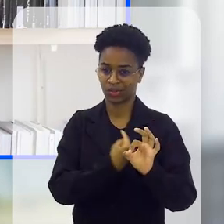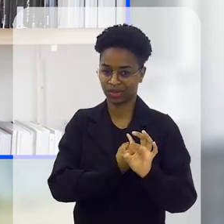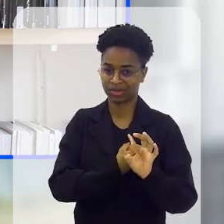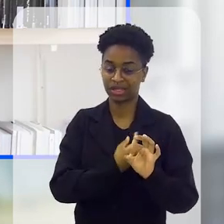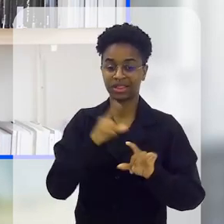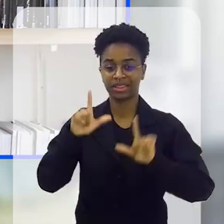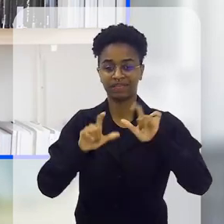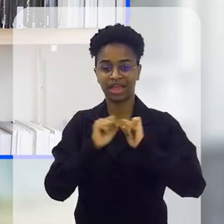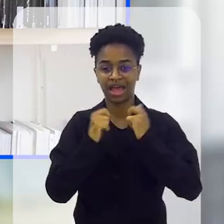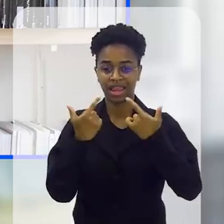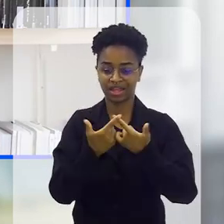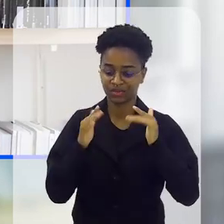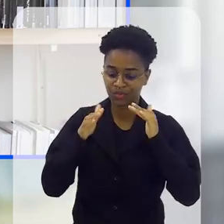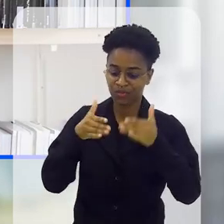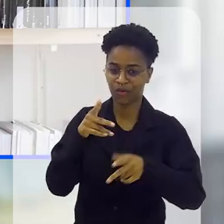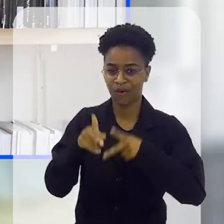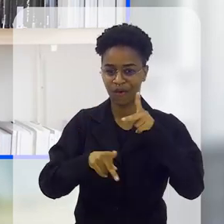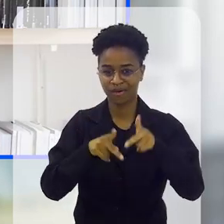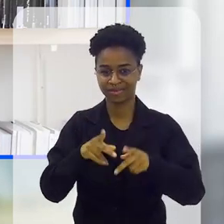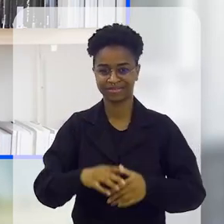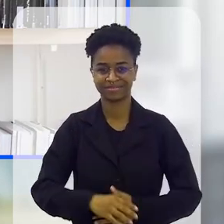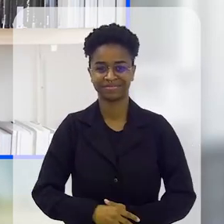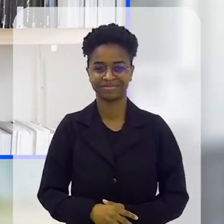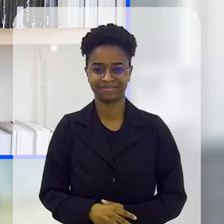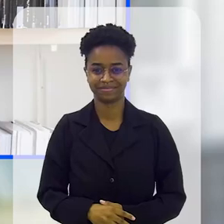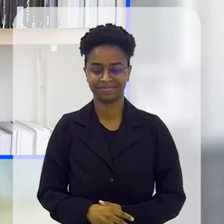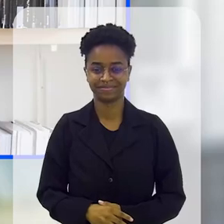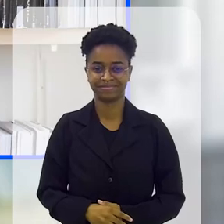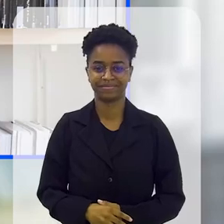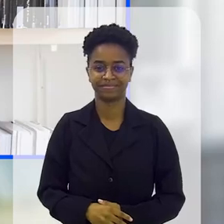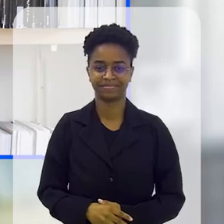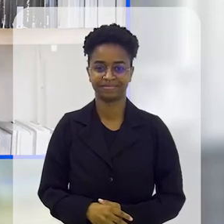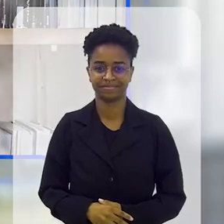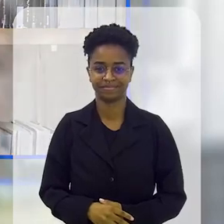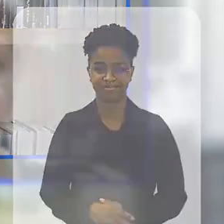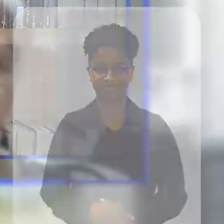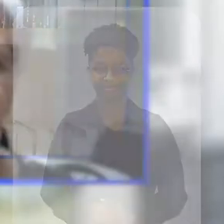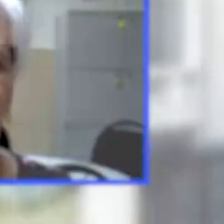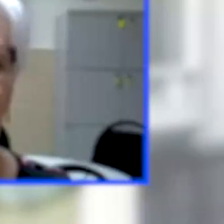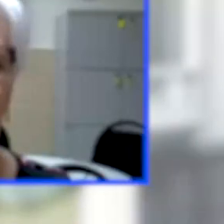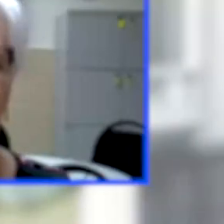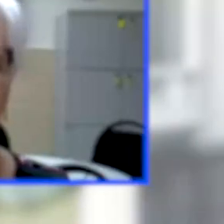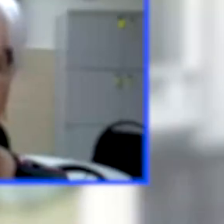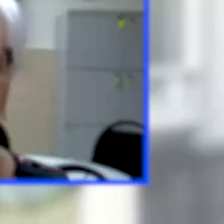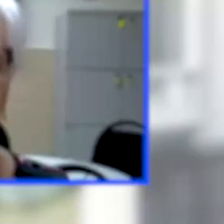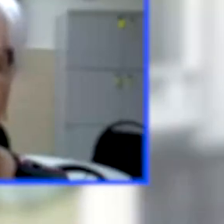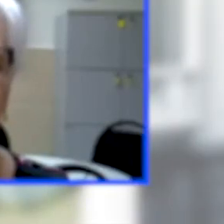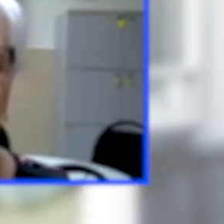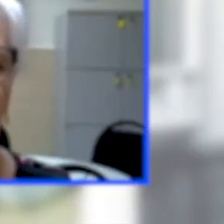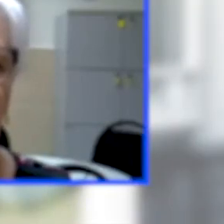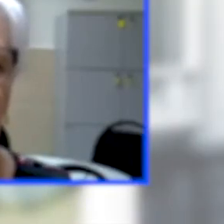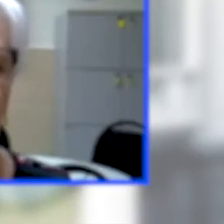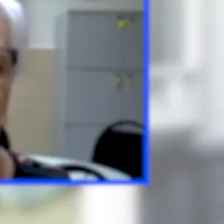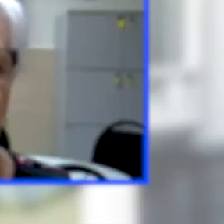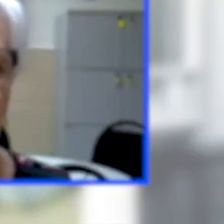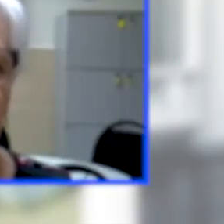segue acompanhando a gente daí. TV Alerje, o canal do povo. Tchau. Tchau.